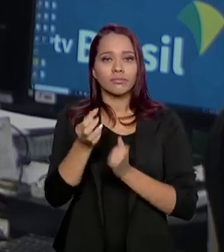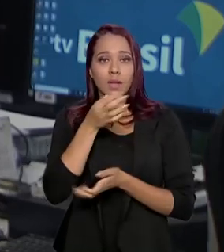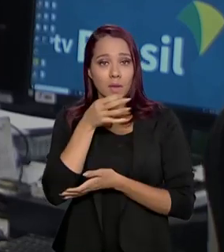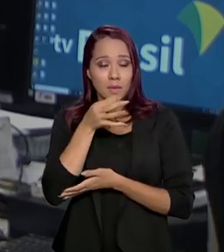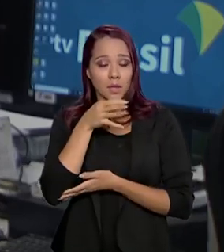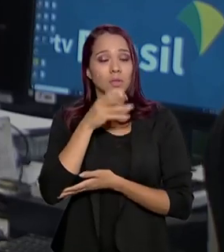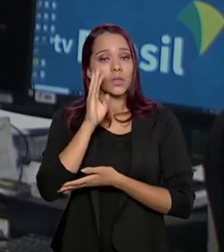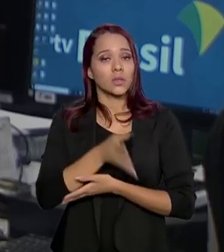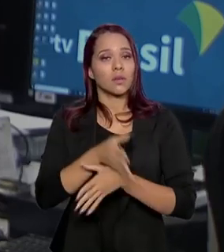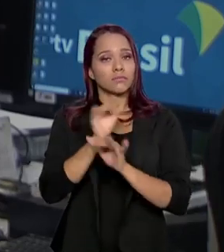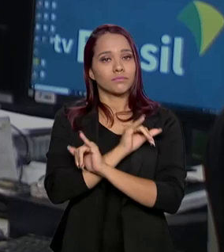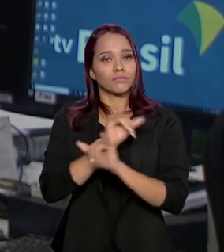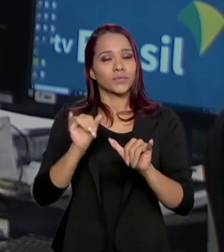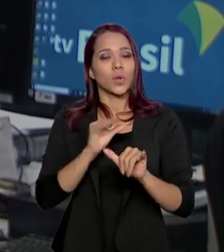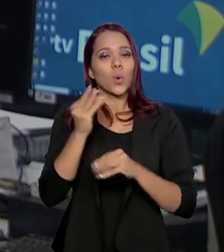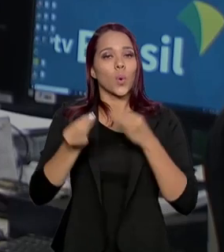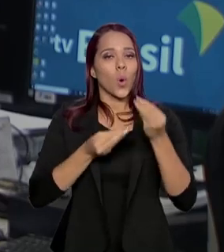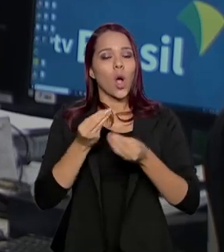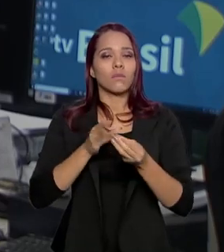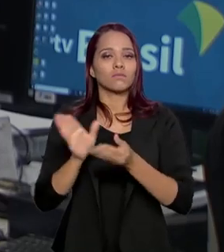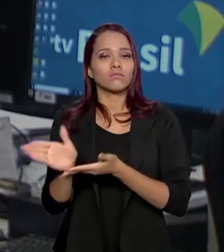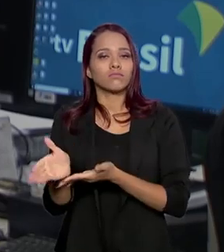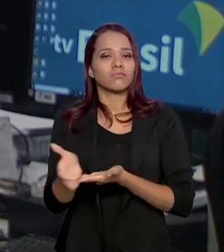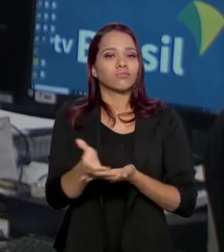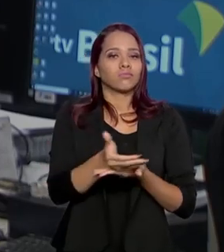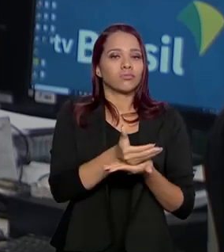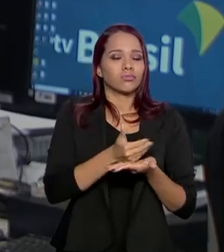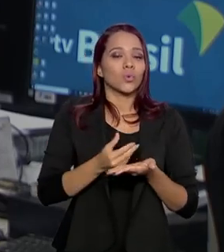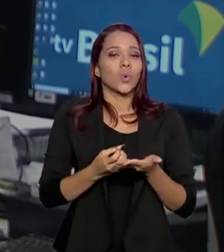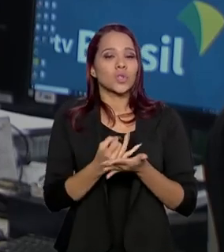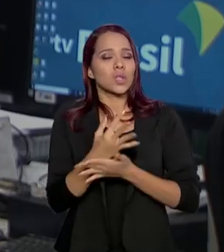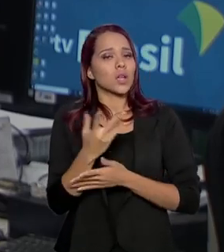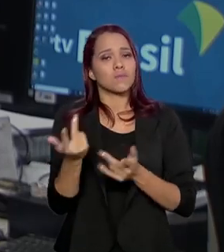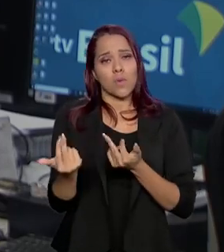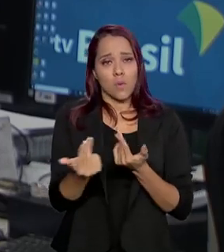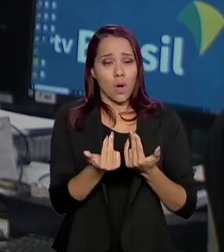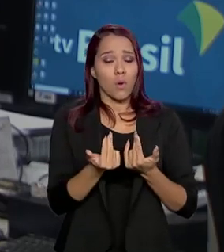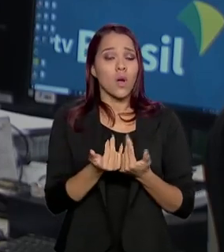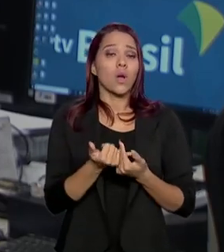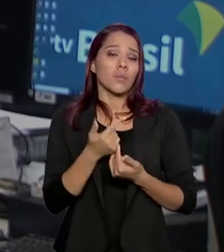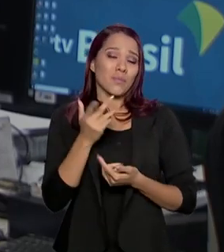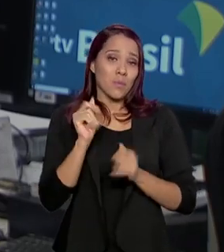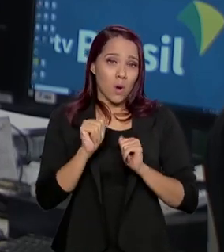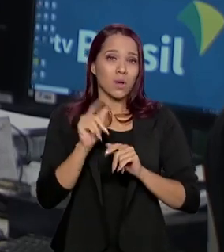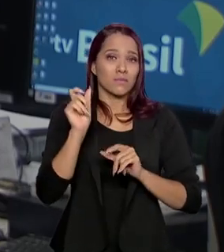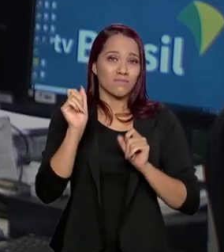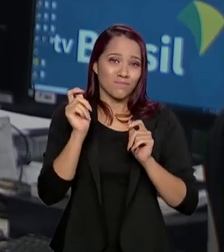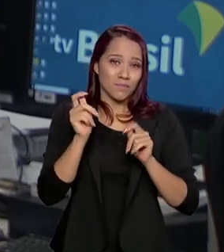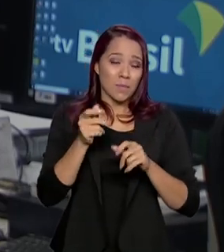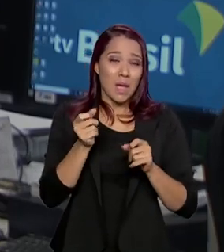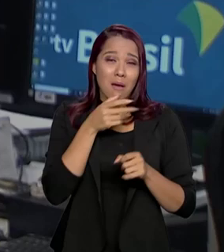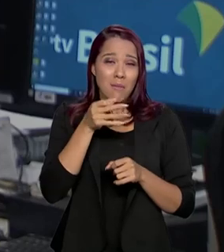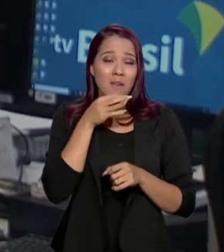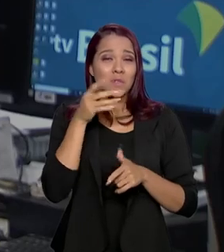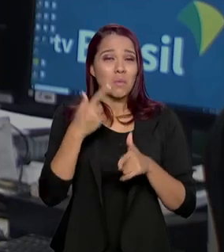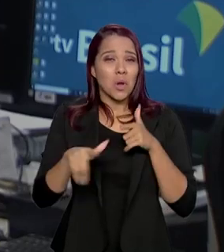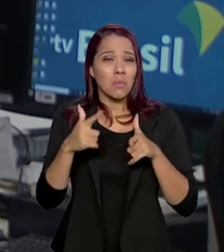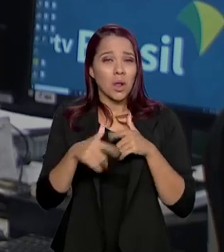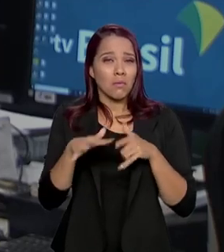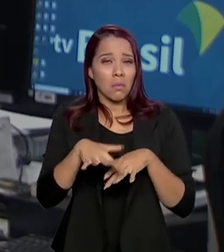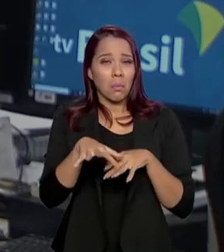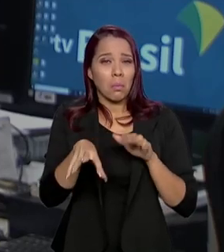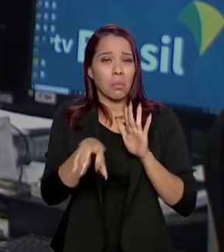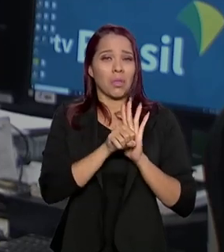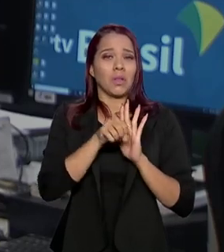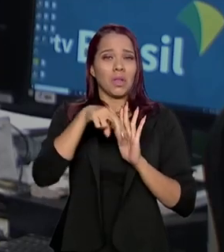havia anunciado o recol de alguns lotes pelo mesmo motivo. Uma possível contaminação por uma impureza